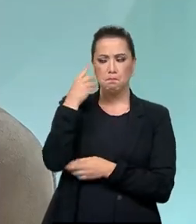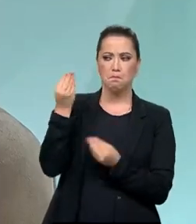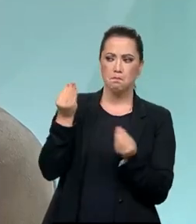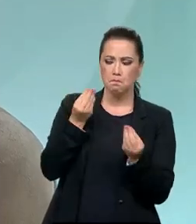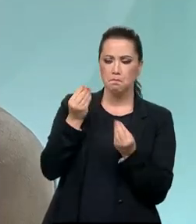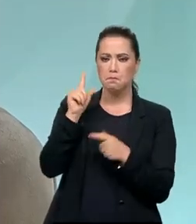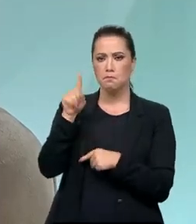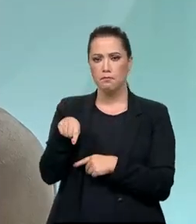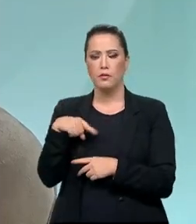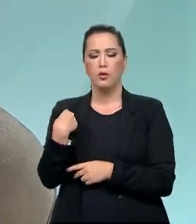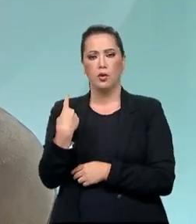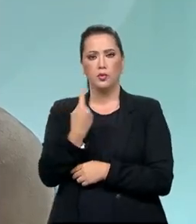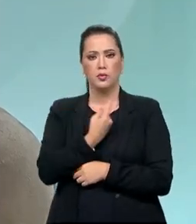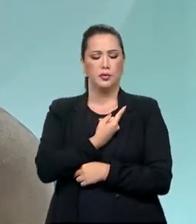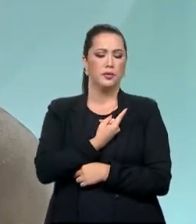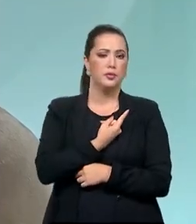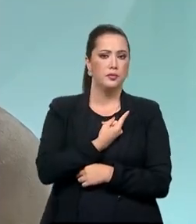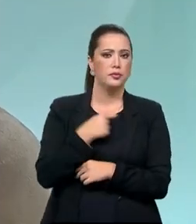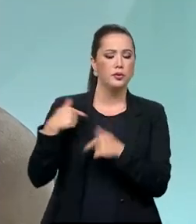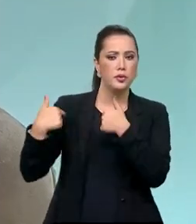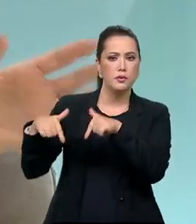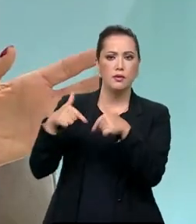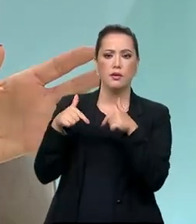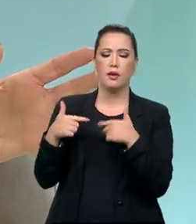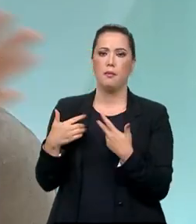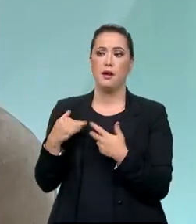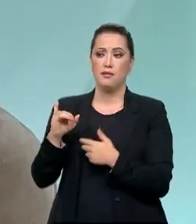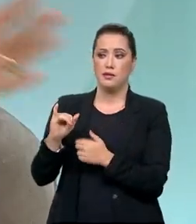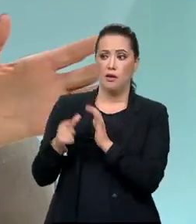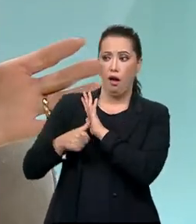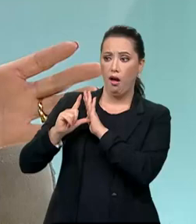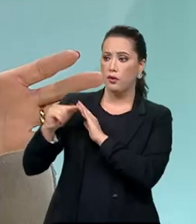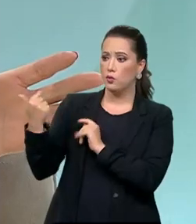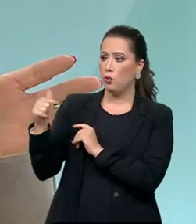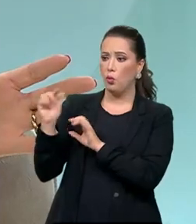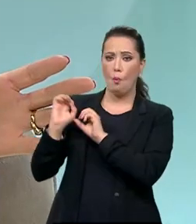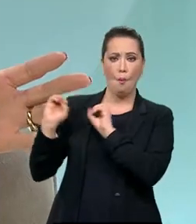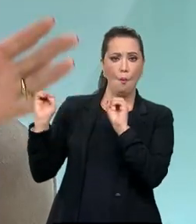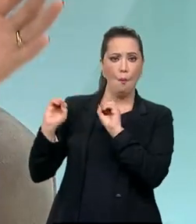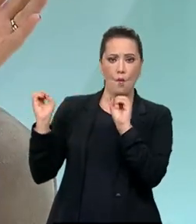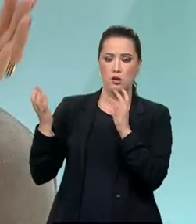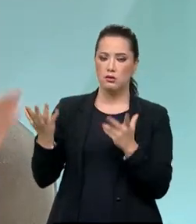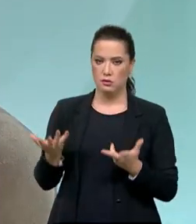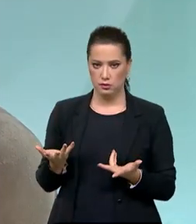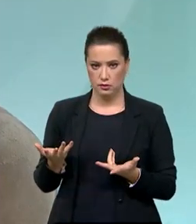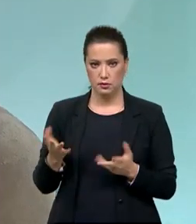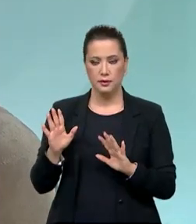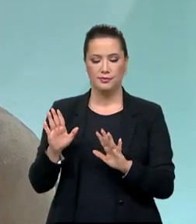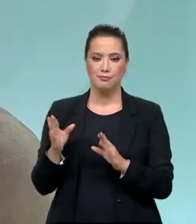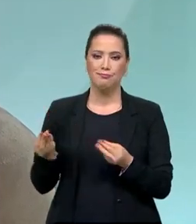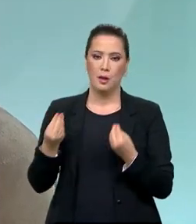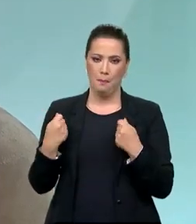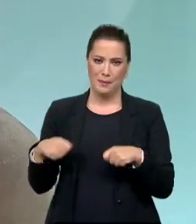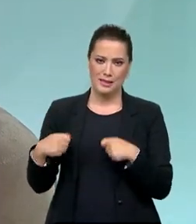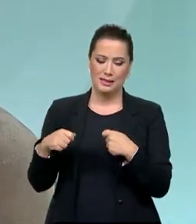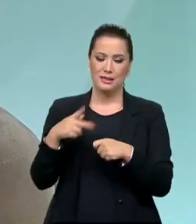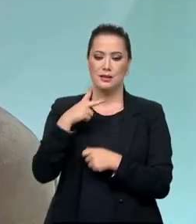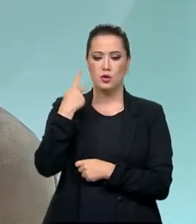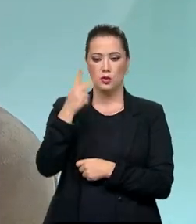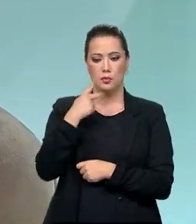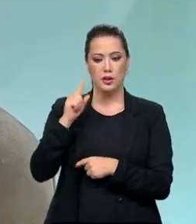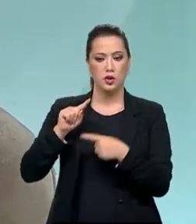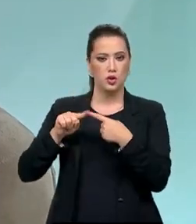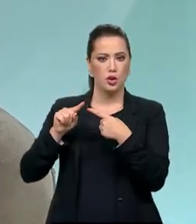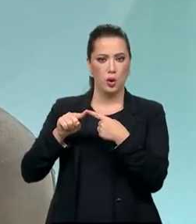nós vamos trabalhar se não houve algo feito anteriormente? Através de políticas públicas